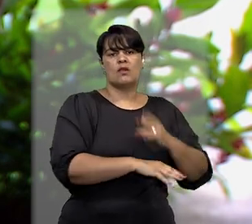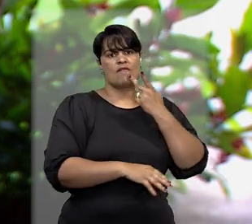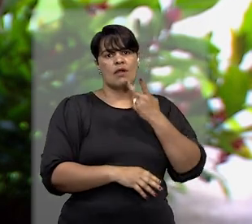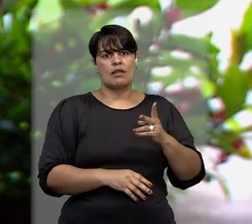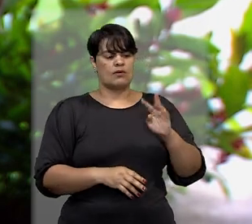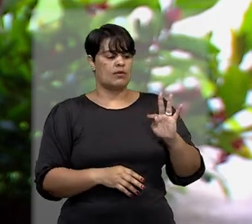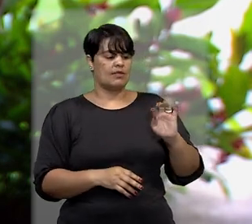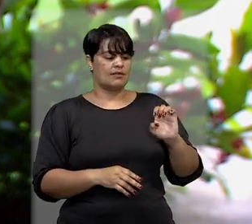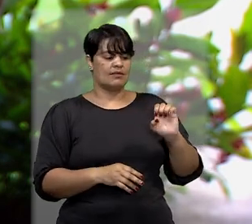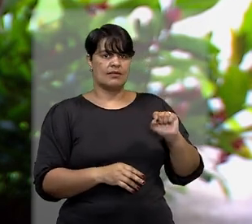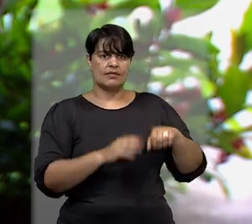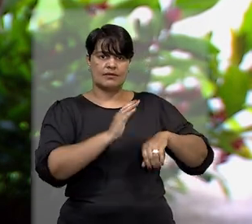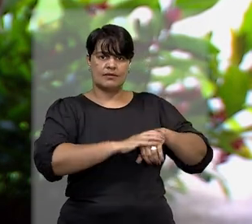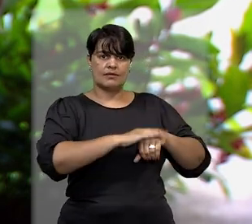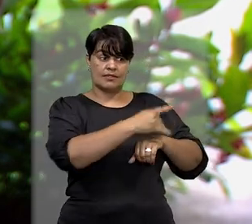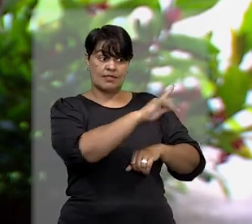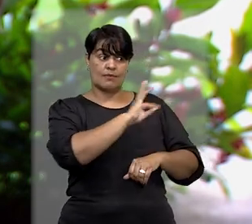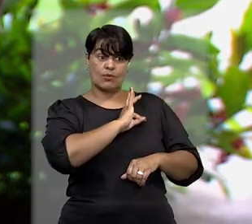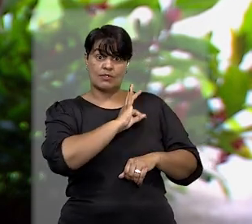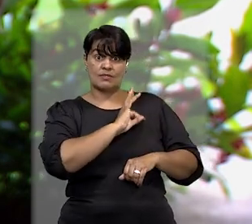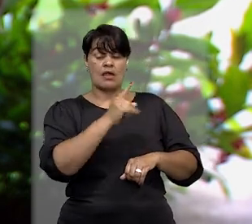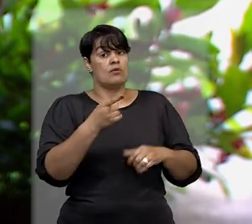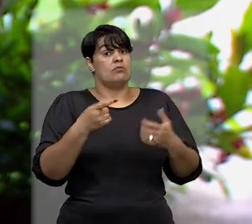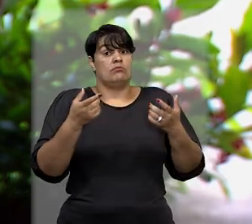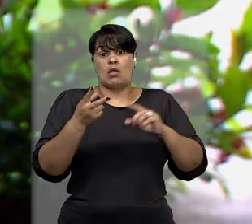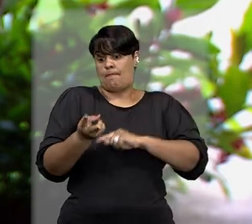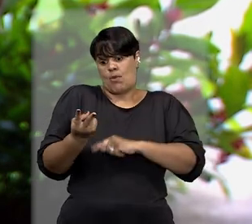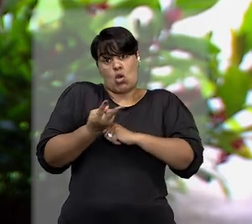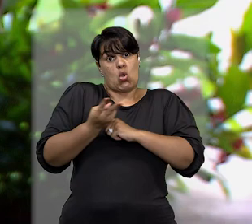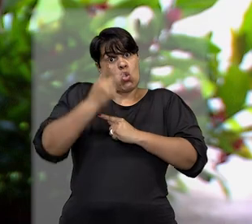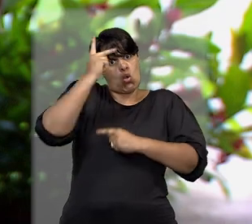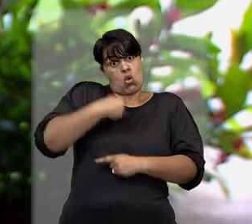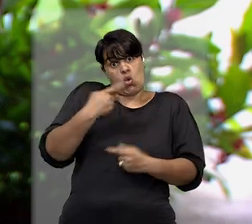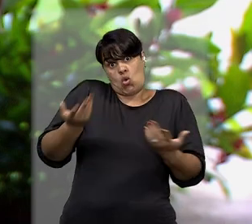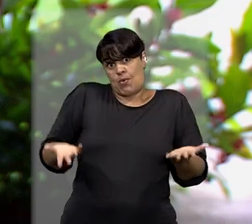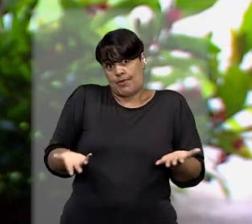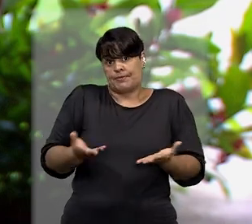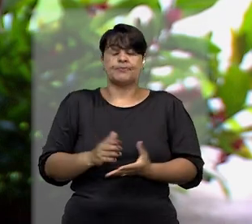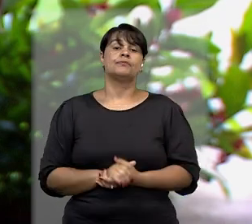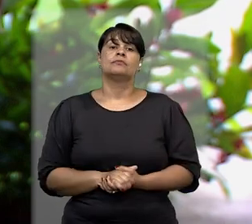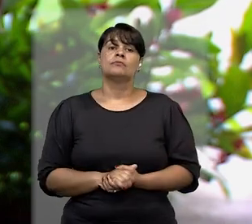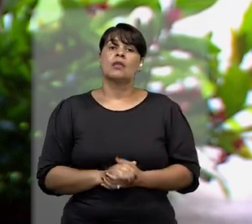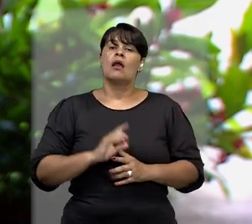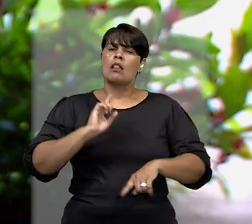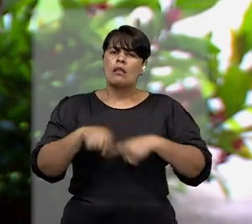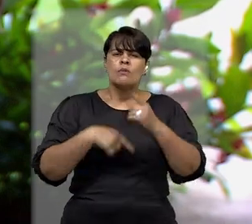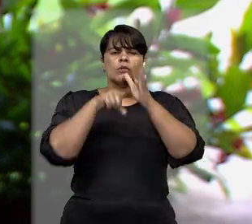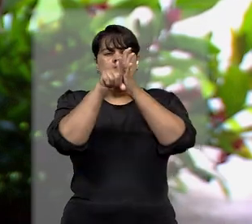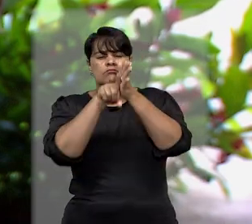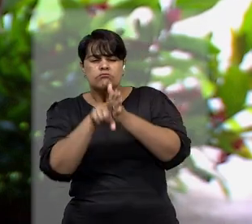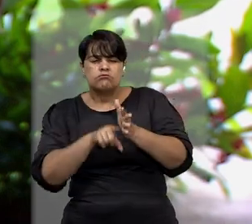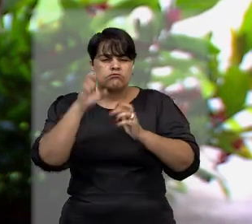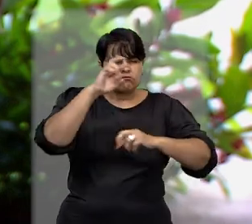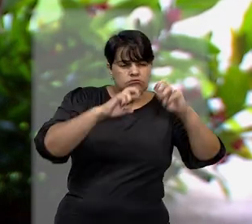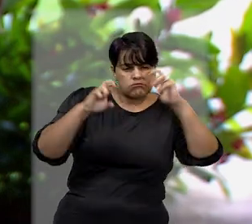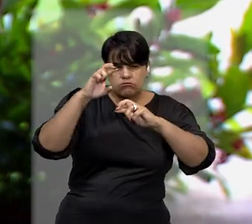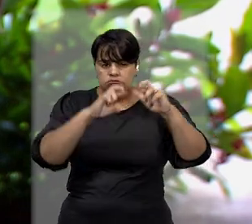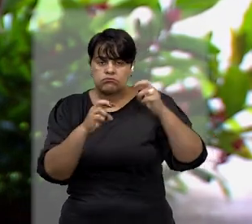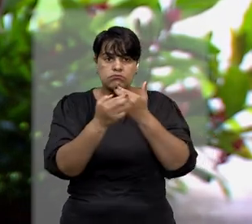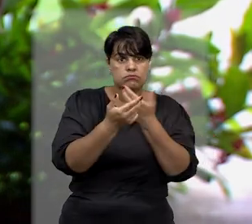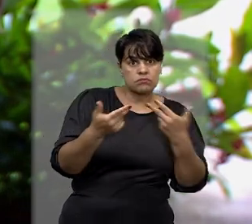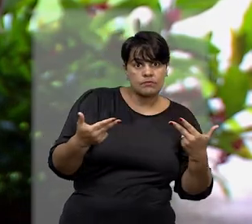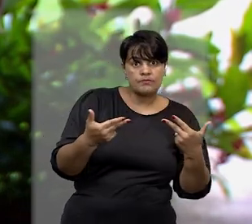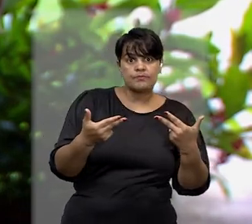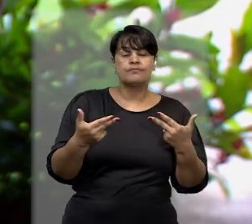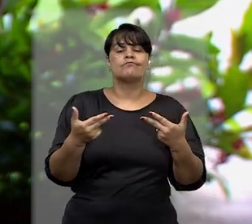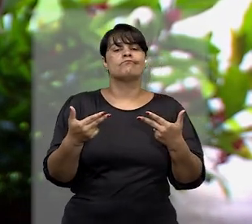policiais de que agiram em legítima defesa. Neste mês de dezembro, após investigações da Corregedoria da Polícia Militar de São